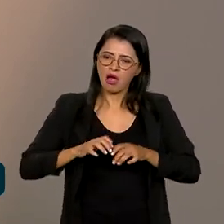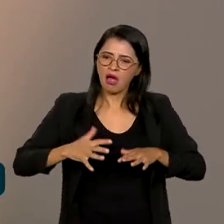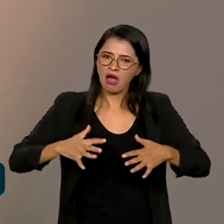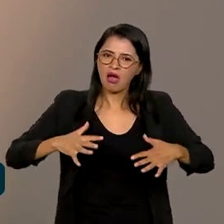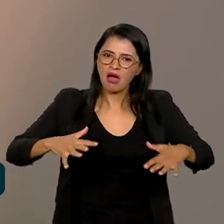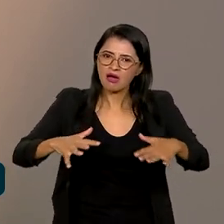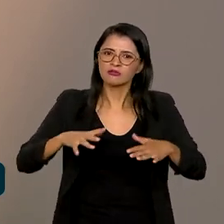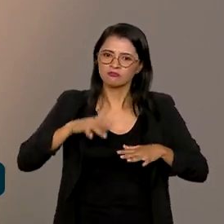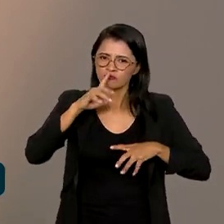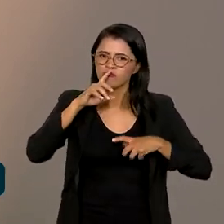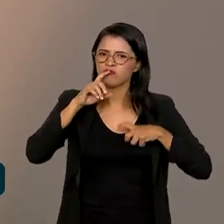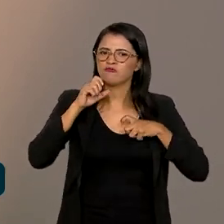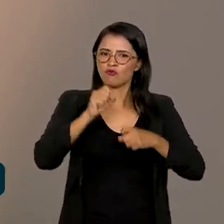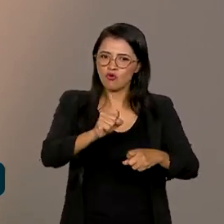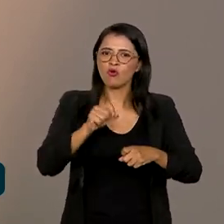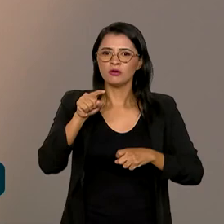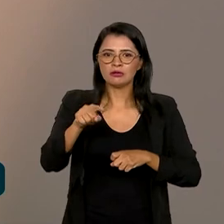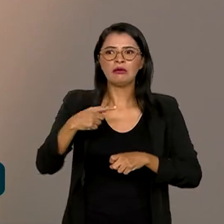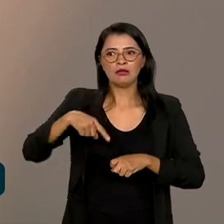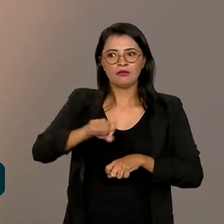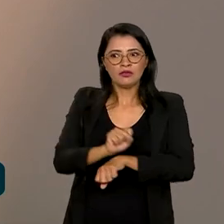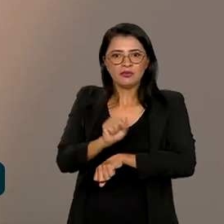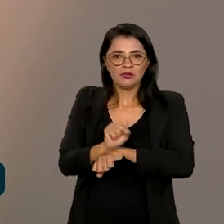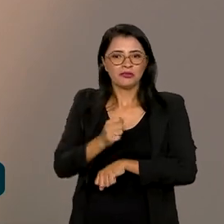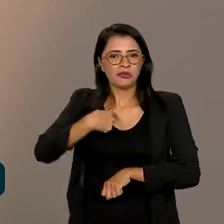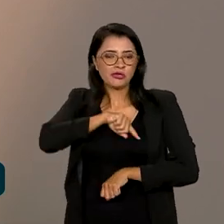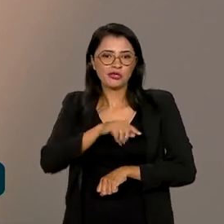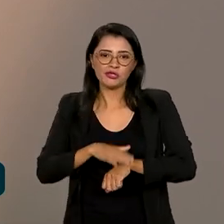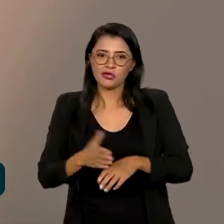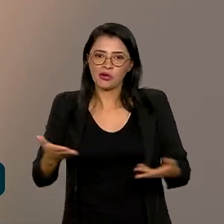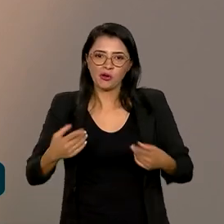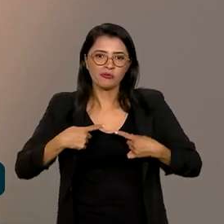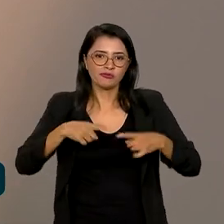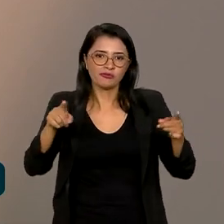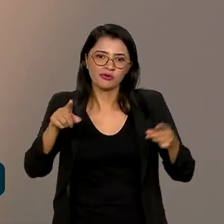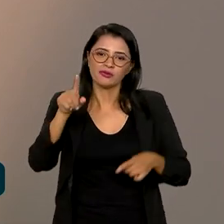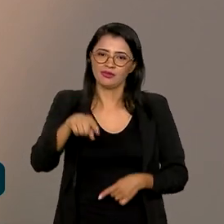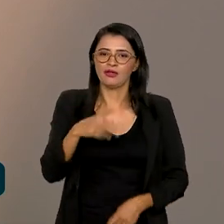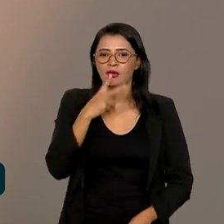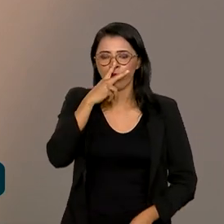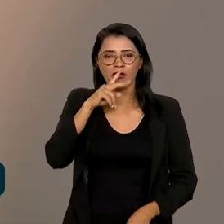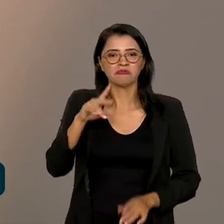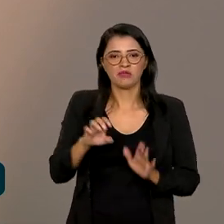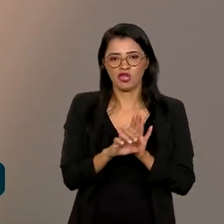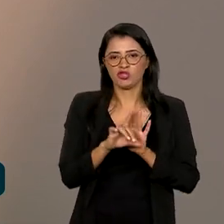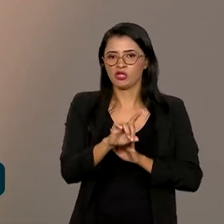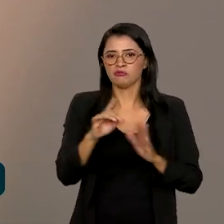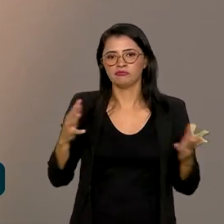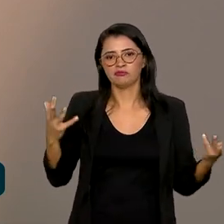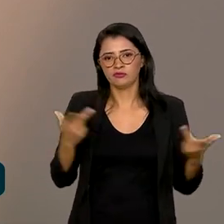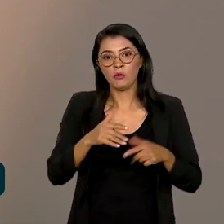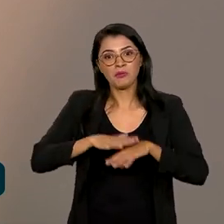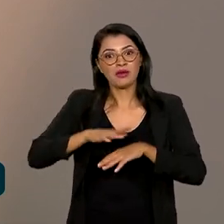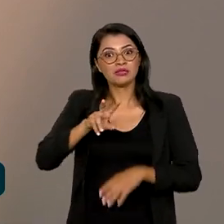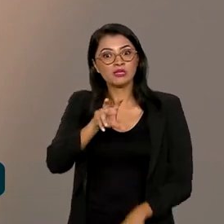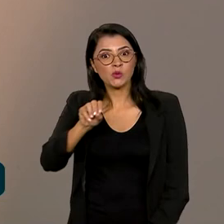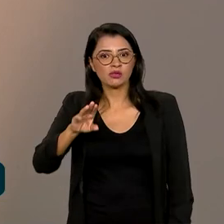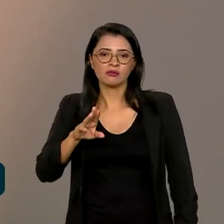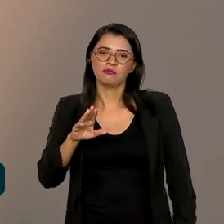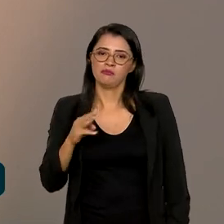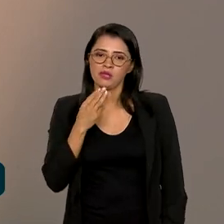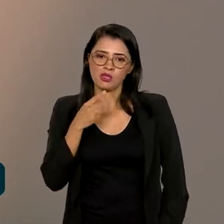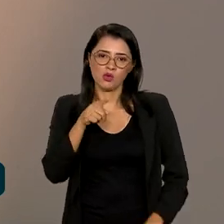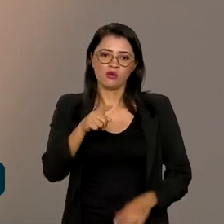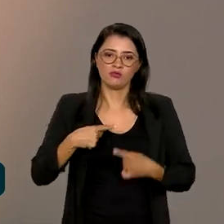com muita força. Estava muito aguardada e nós acabamos de lançá-la. E eu acho que é um edital fantástico. São mais de 50 milhões, né? Nesse